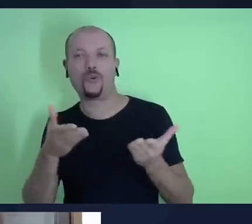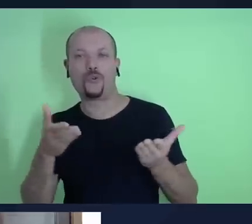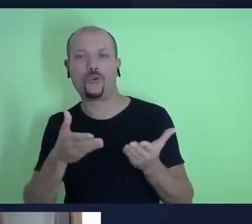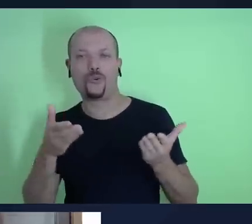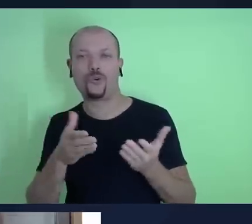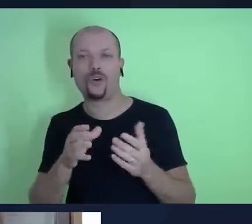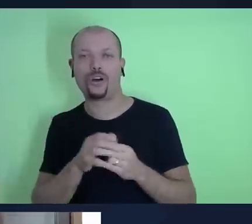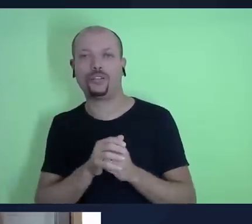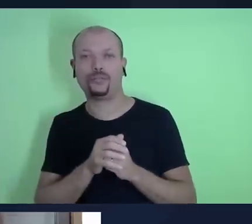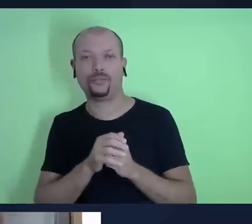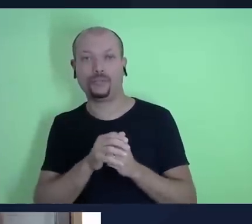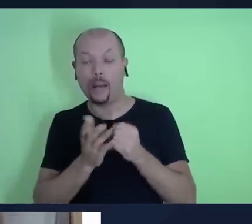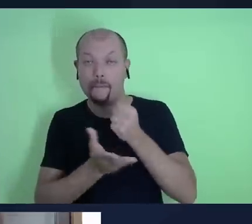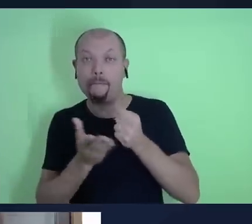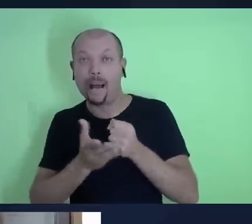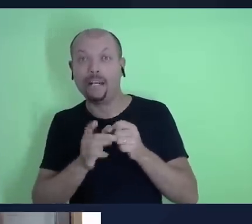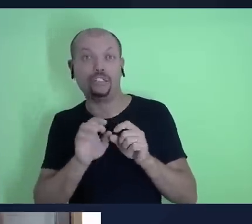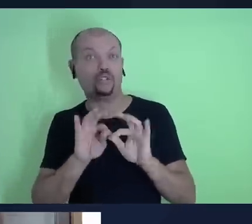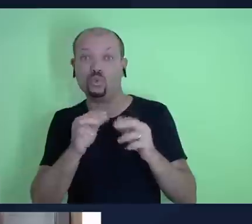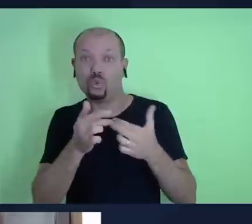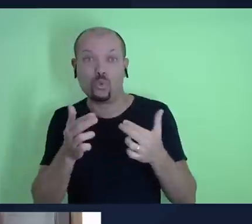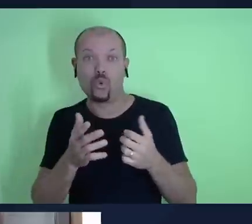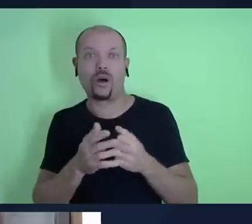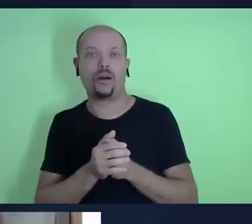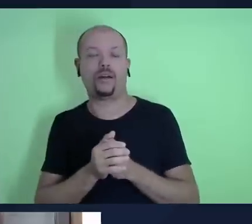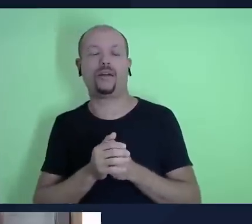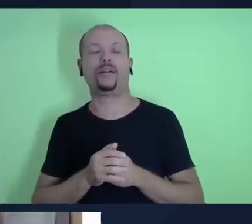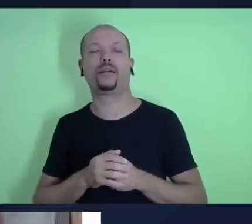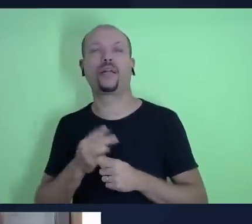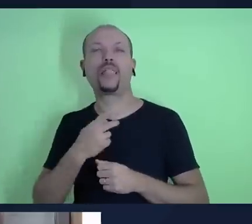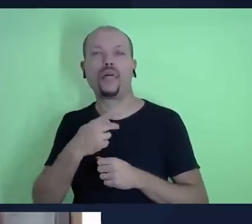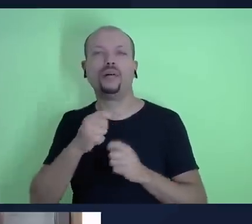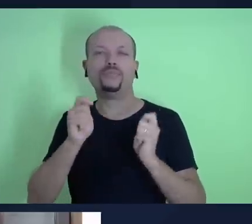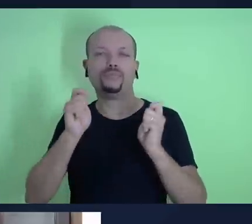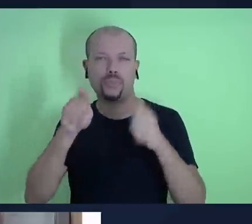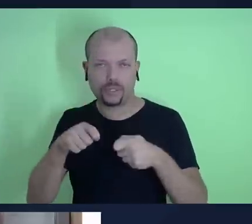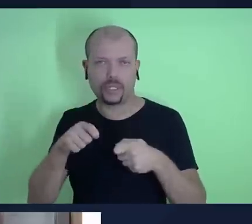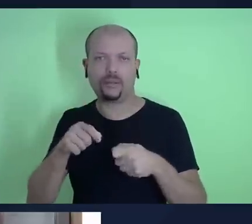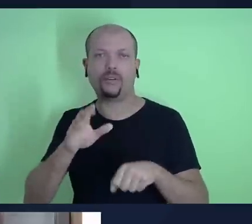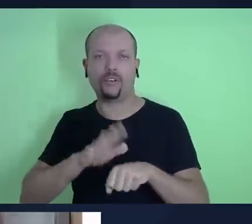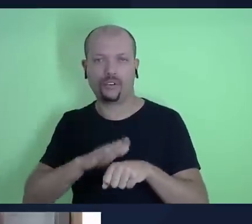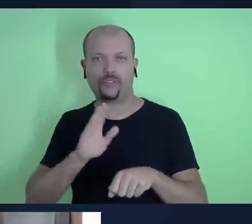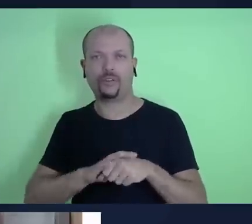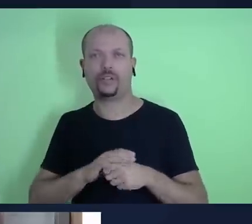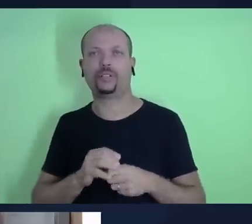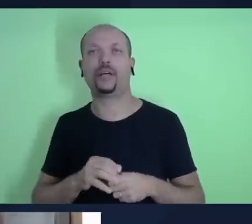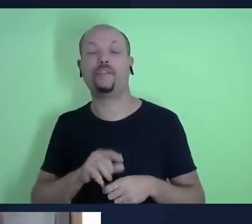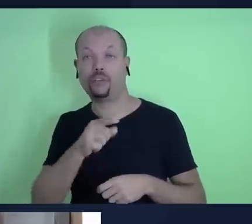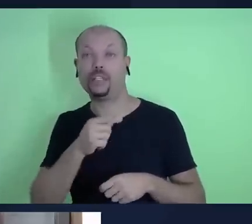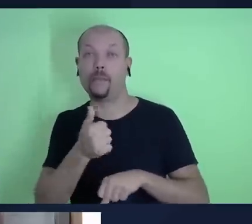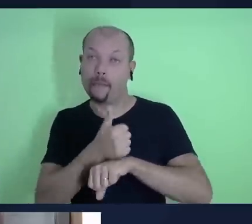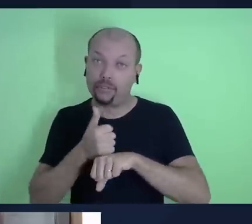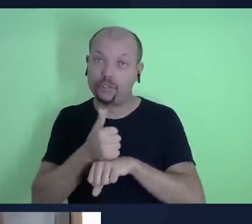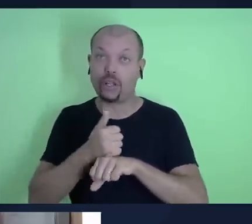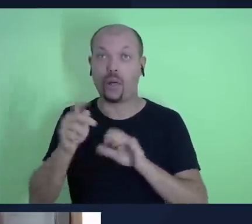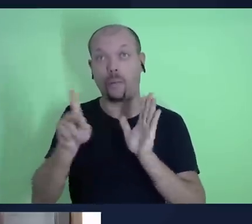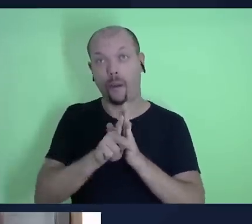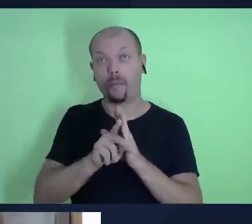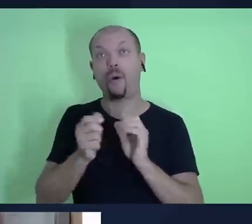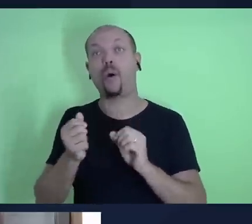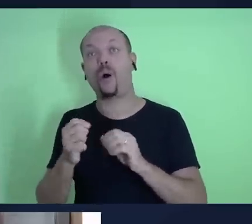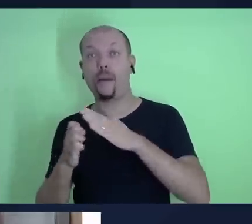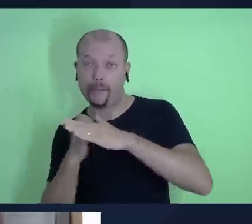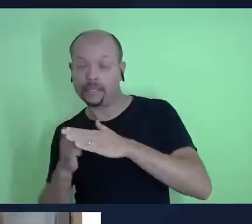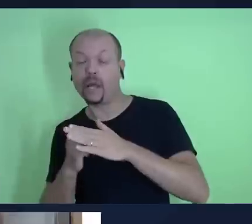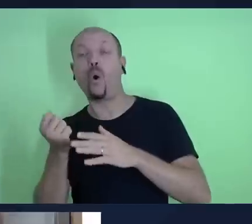cima o básico o padrão o mínimo daquilo que você como assalariado ou profissional liberal ou empresário deve fazer